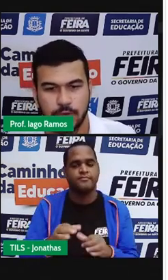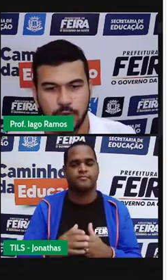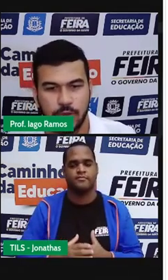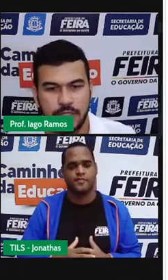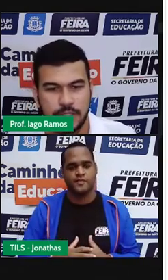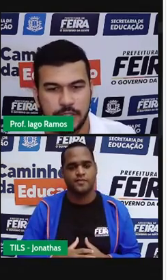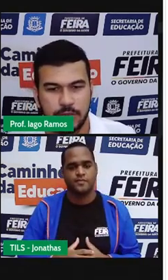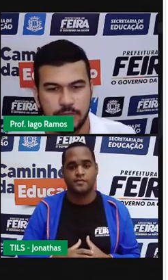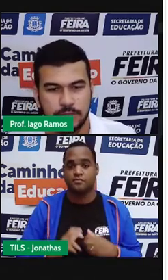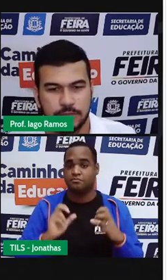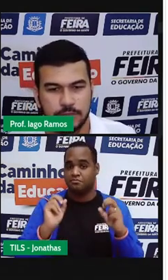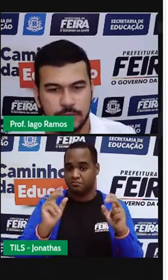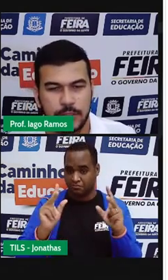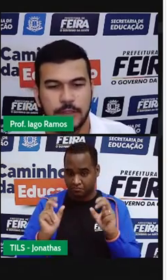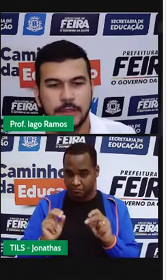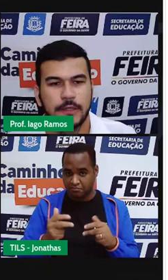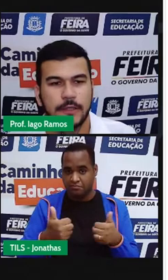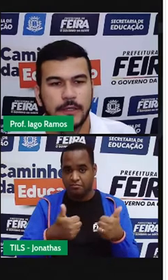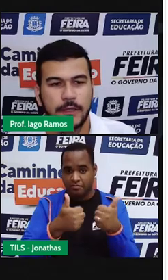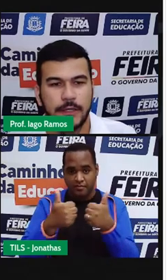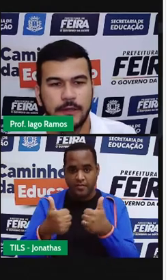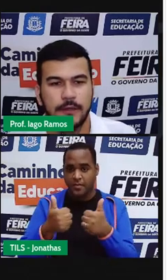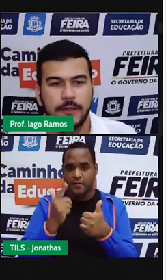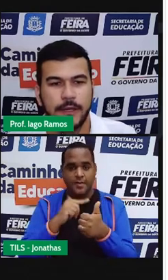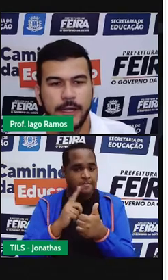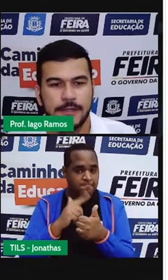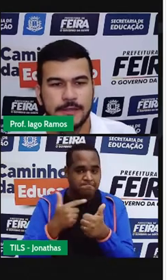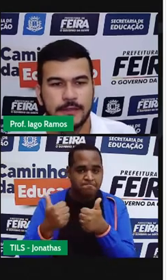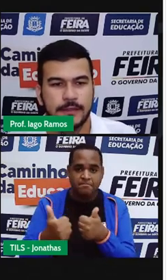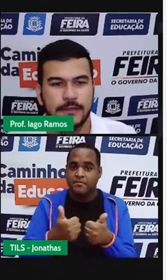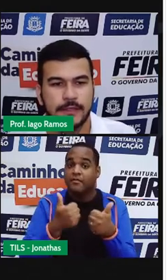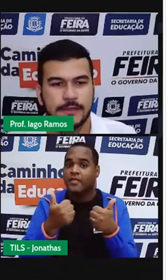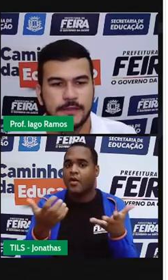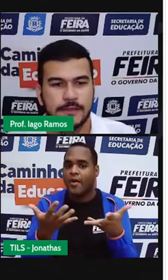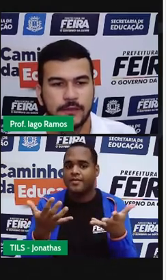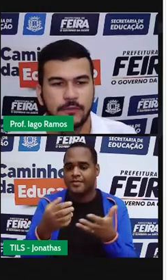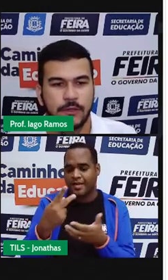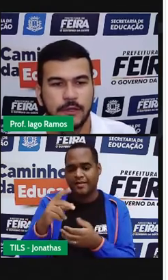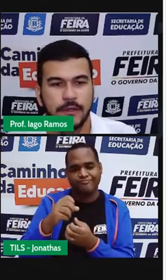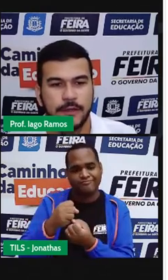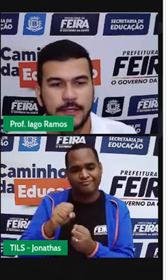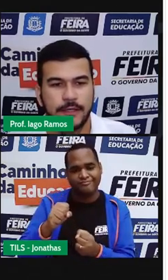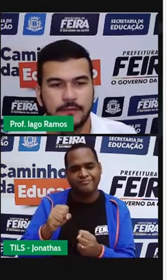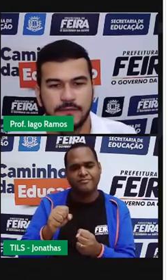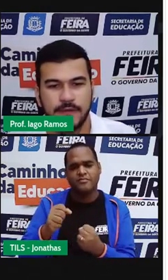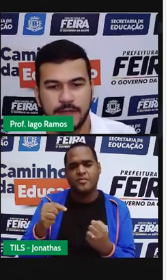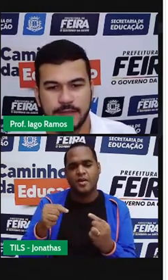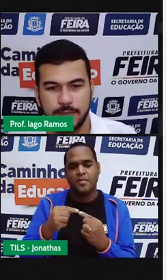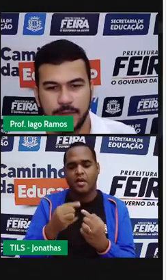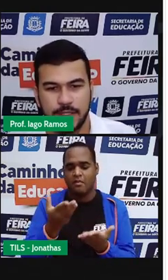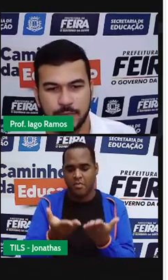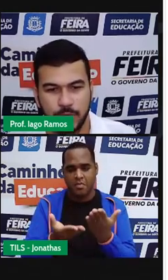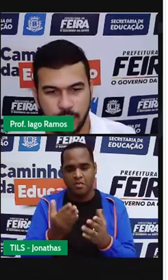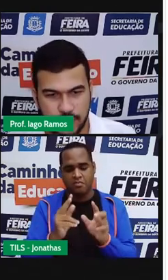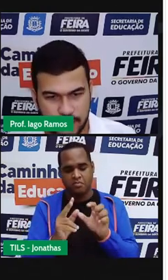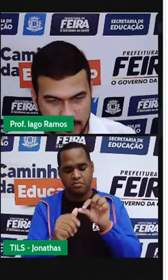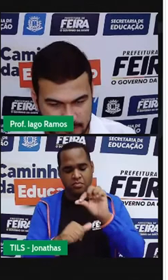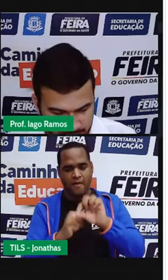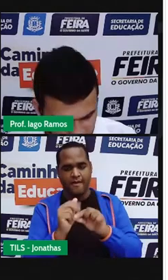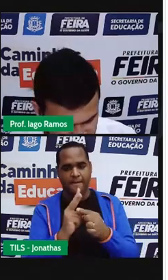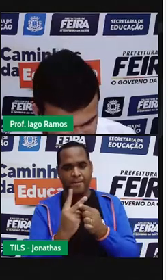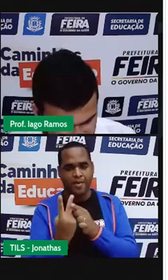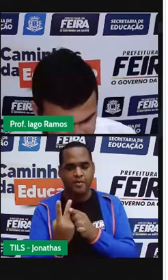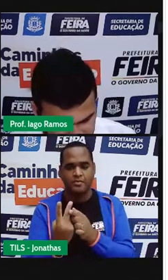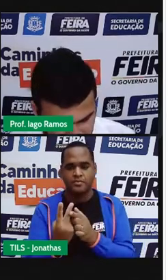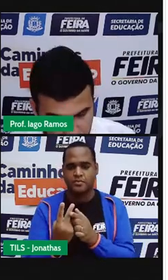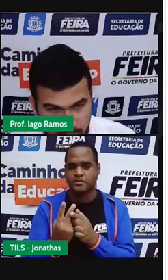prontinho, corrigido, né? E essas grandezas são inversamente proporcionais.